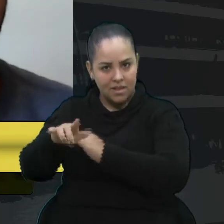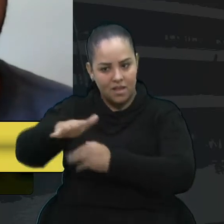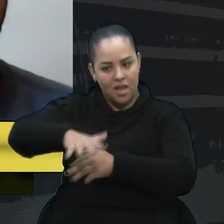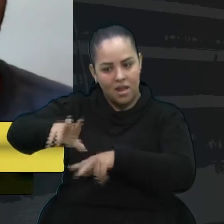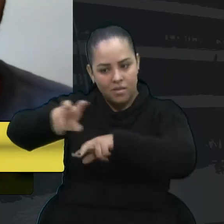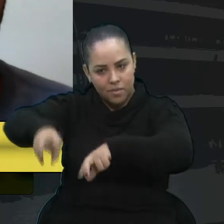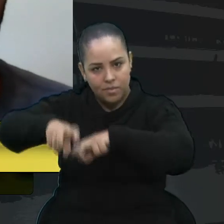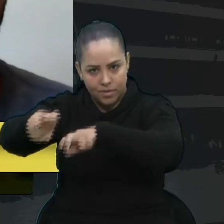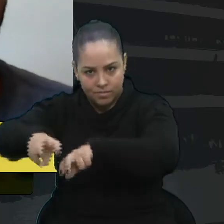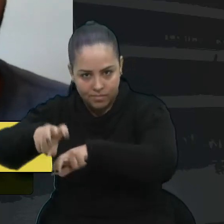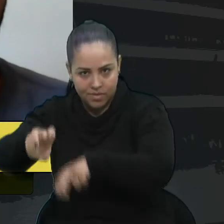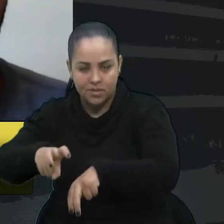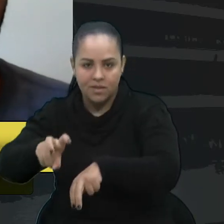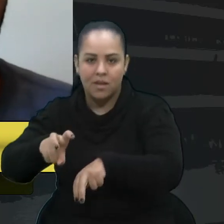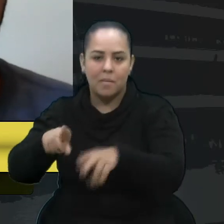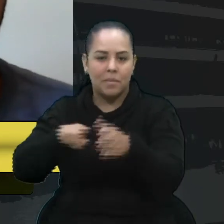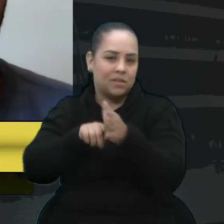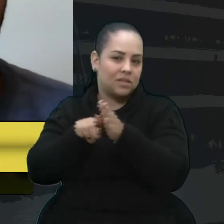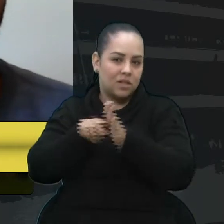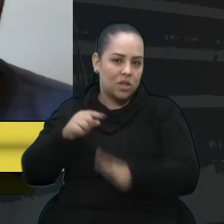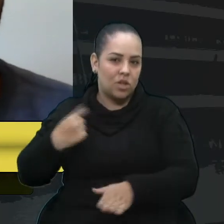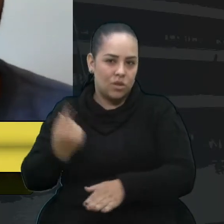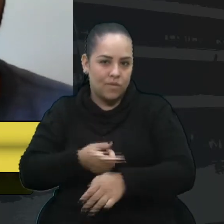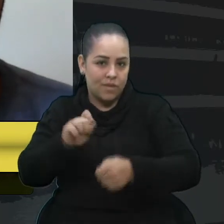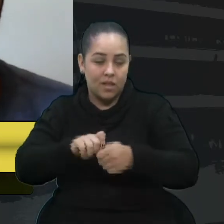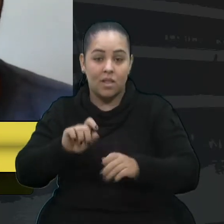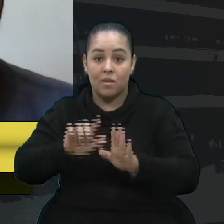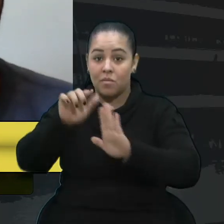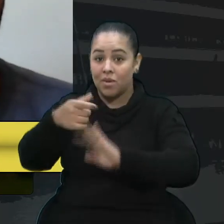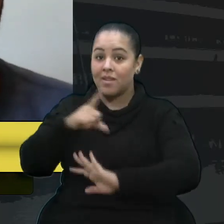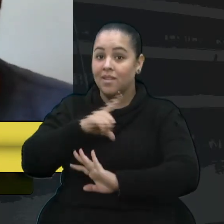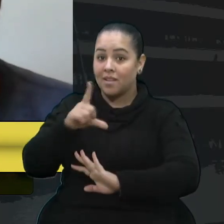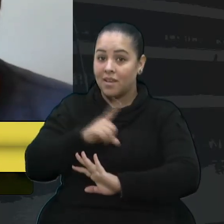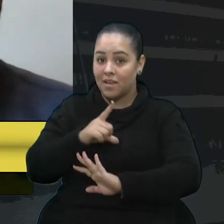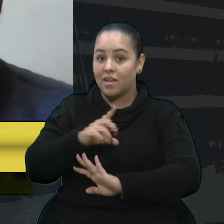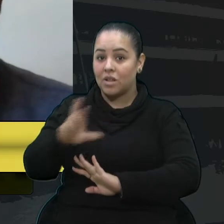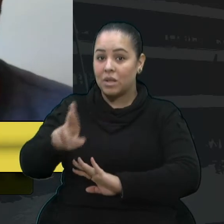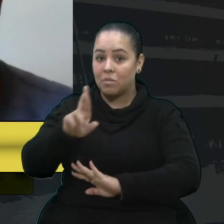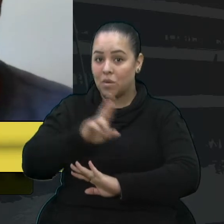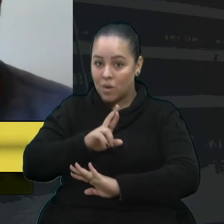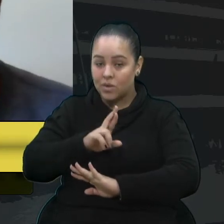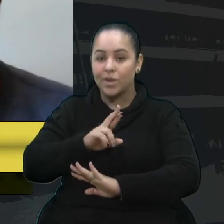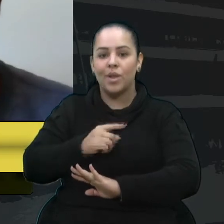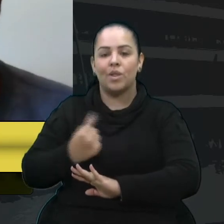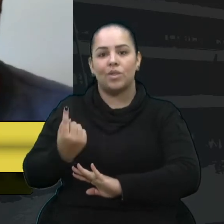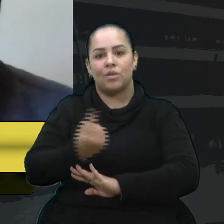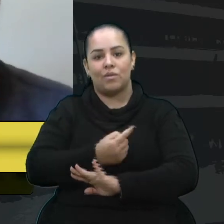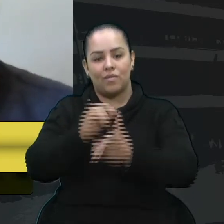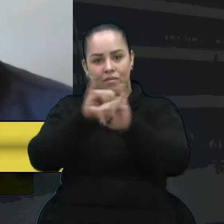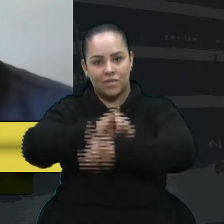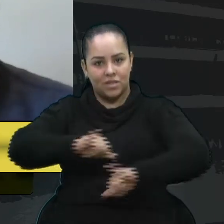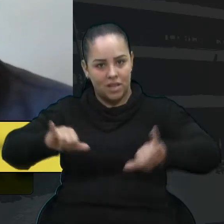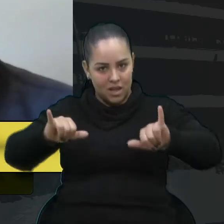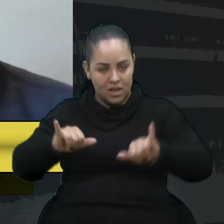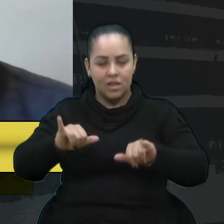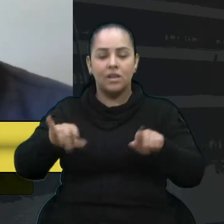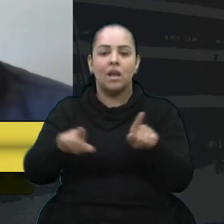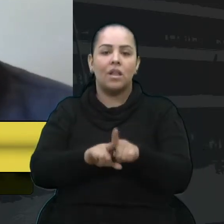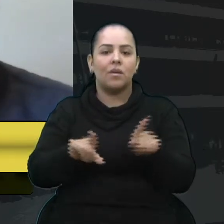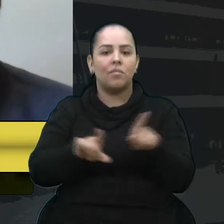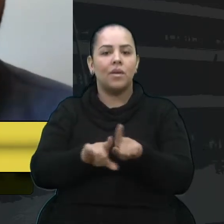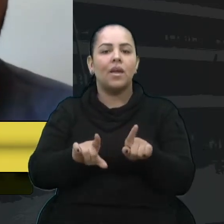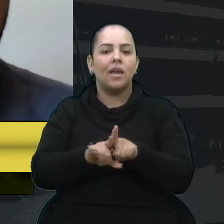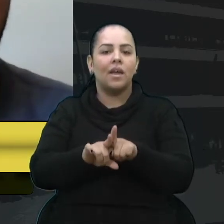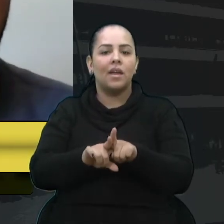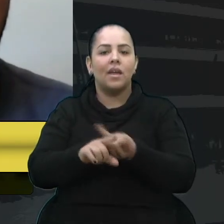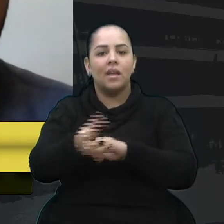levantamento. Então, assim que tivermos novidades, falaremos sobre isso e queria contar aí com os colegas que são, eu vejo líder